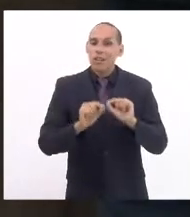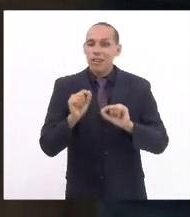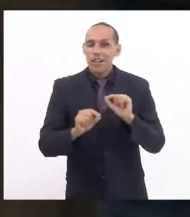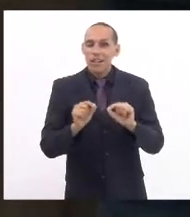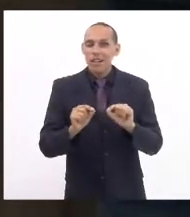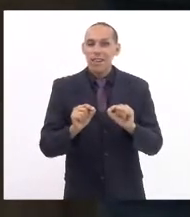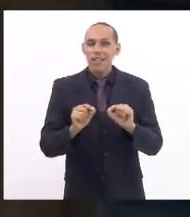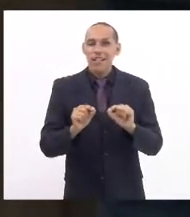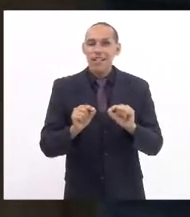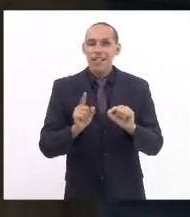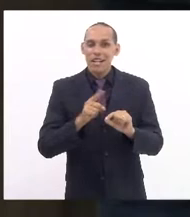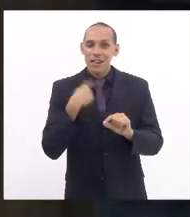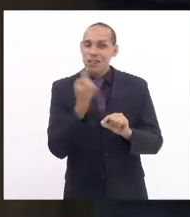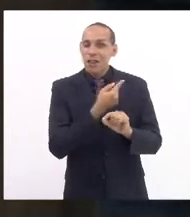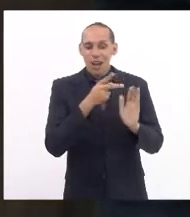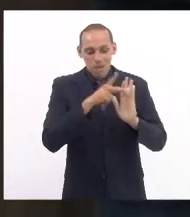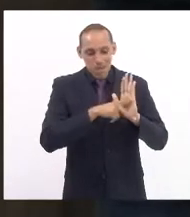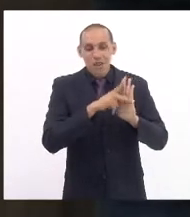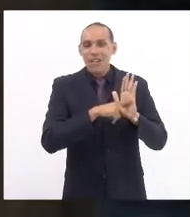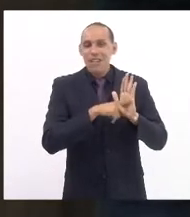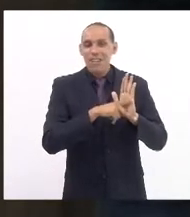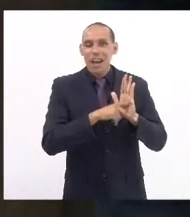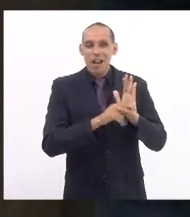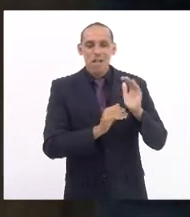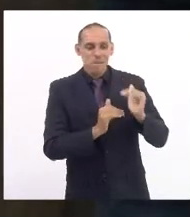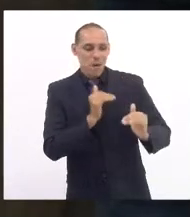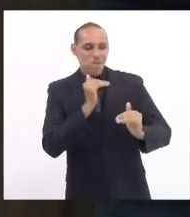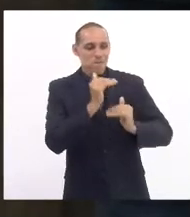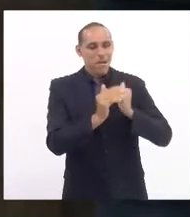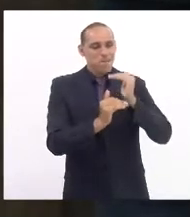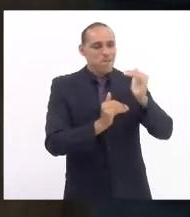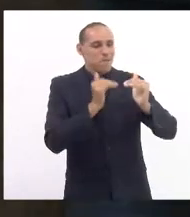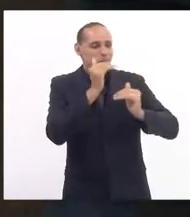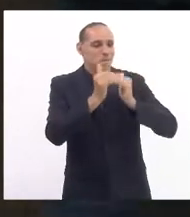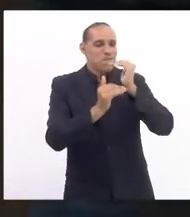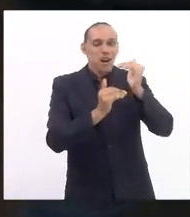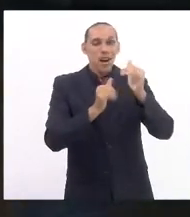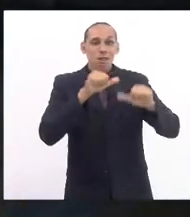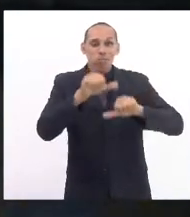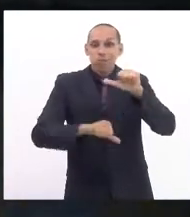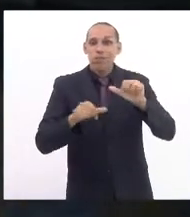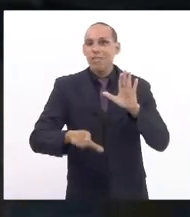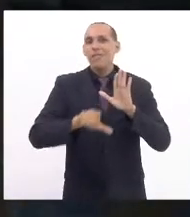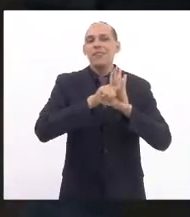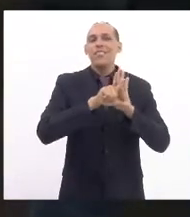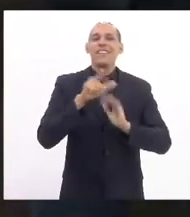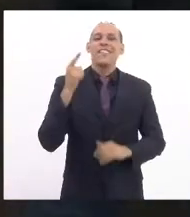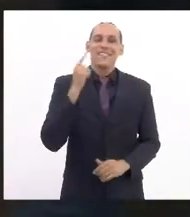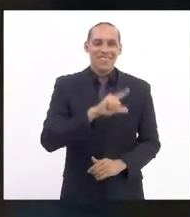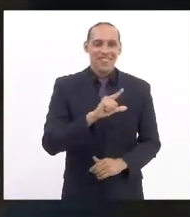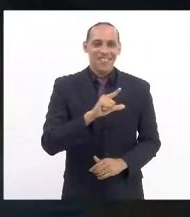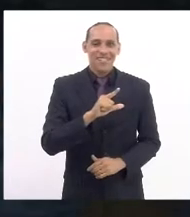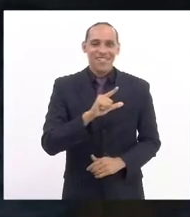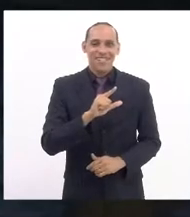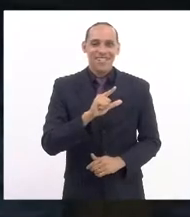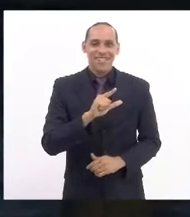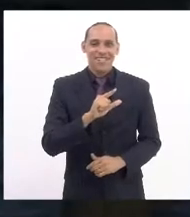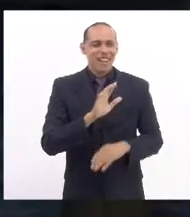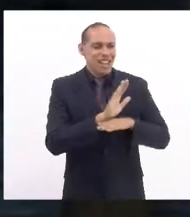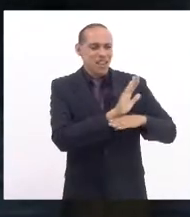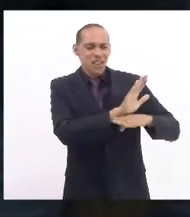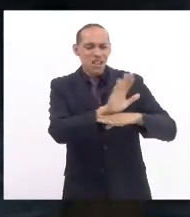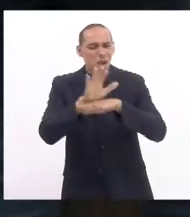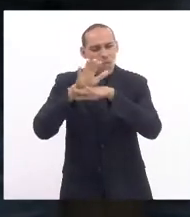elevar os nossos projetos de lei, transformando-os em lei e em benefício de toda a